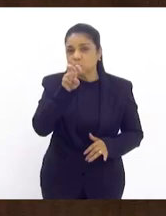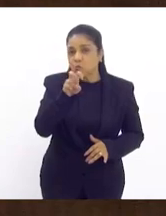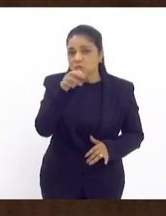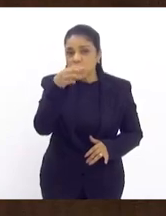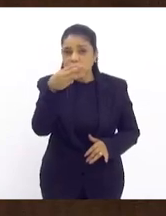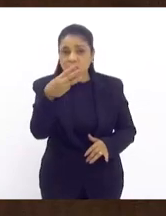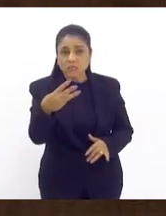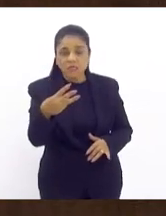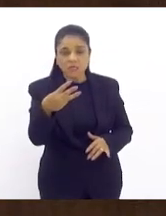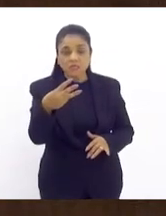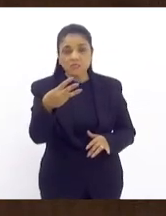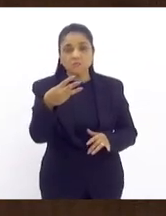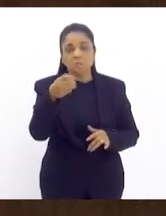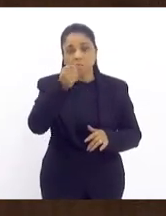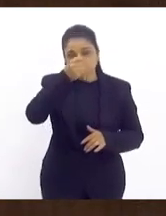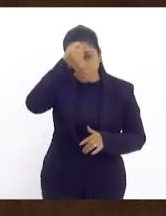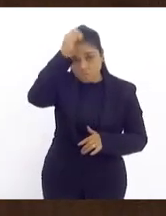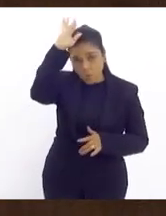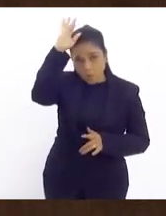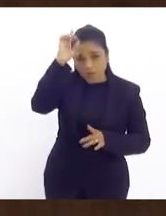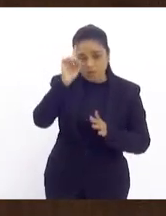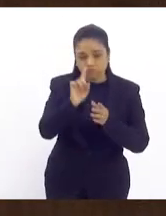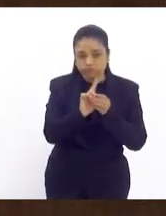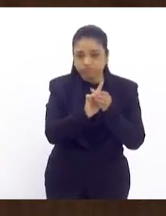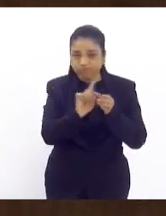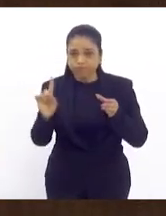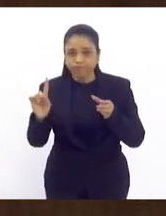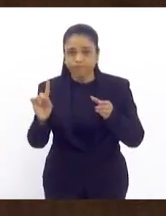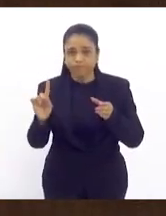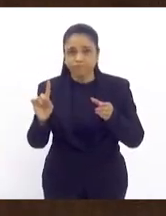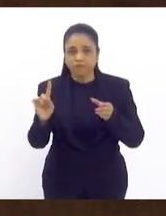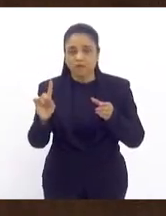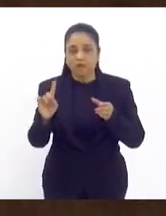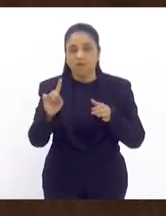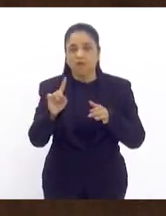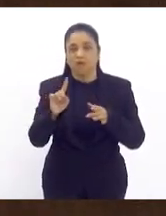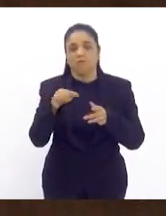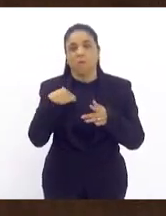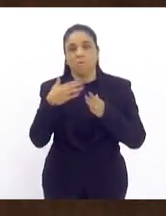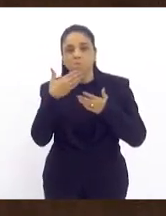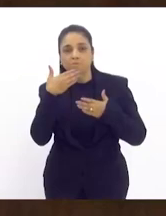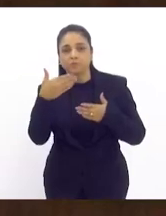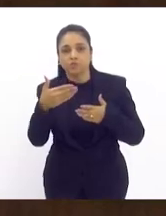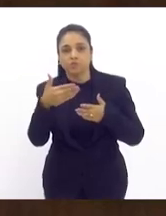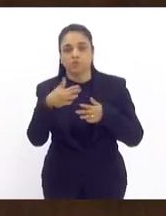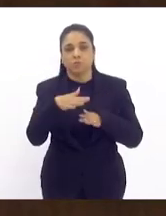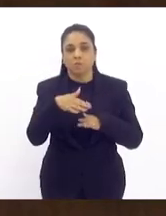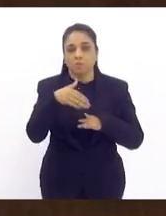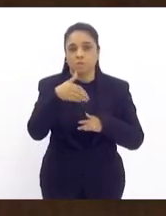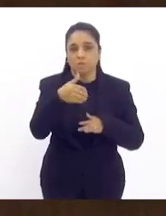excluídos por reivindicar melhorias para a tropa